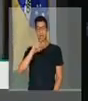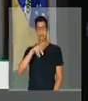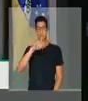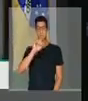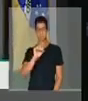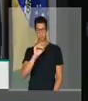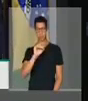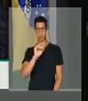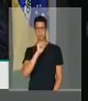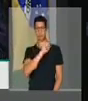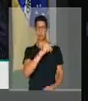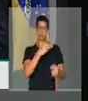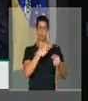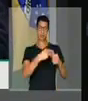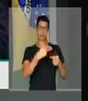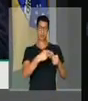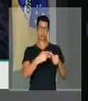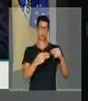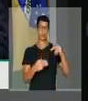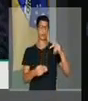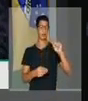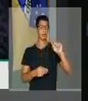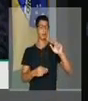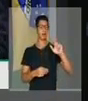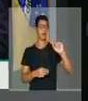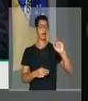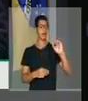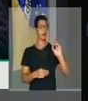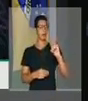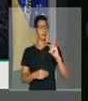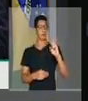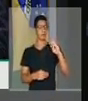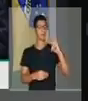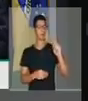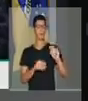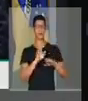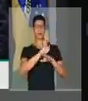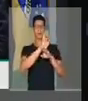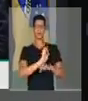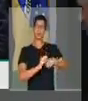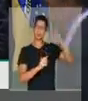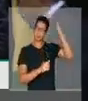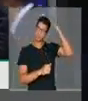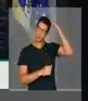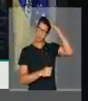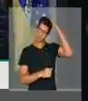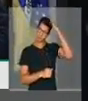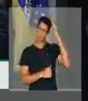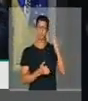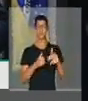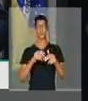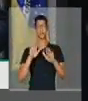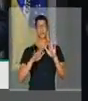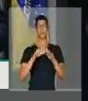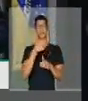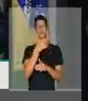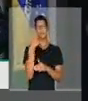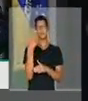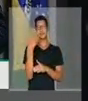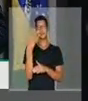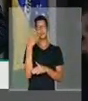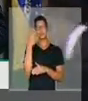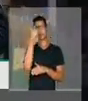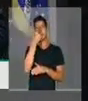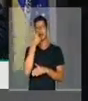Souza, lá no município de Paraupebas, no Pará. Por volta das 23